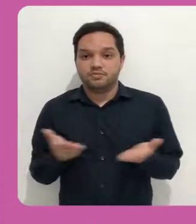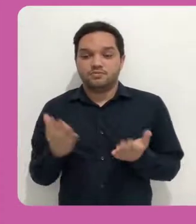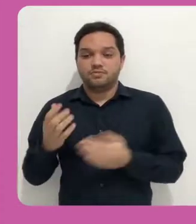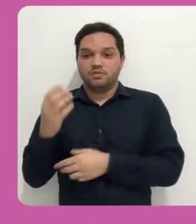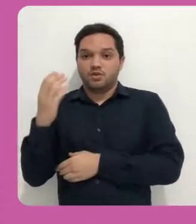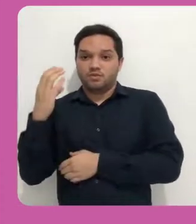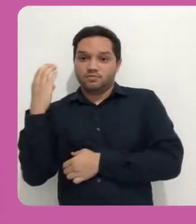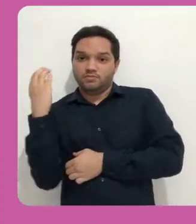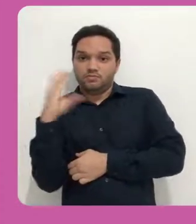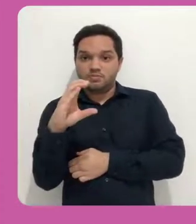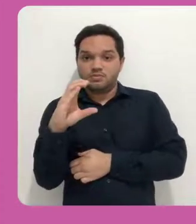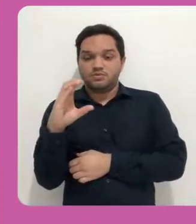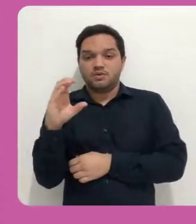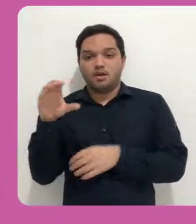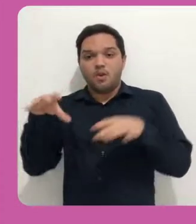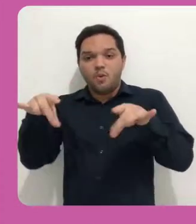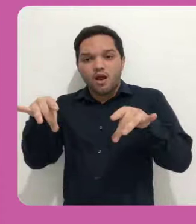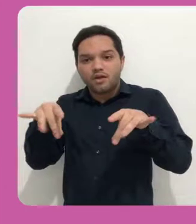texto, tá?